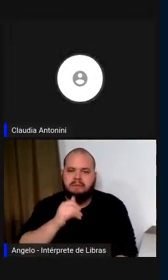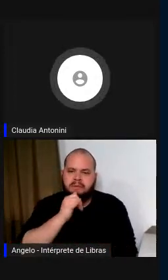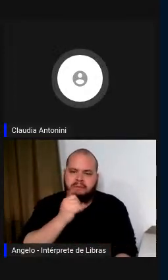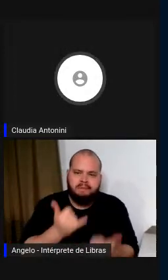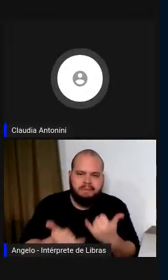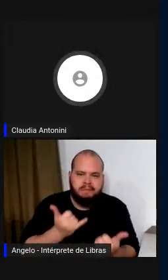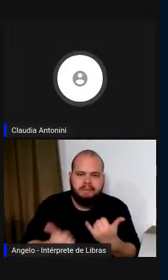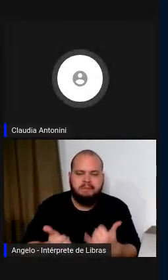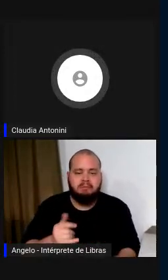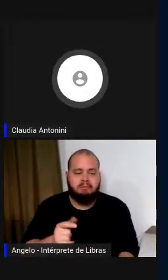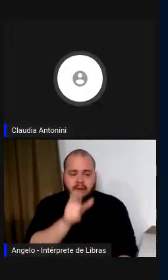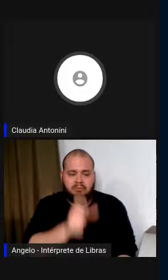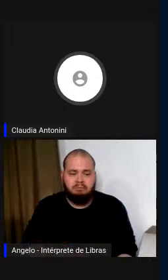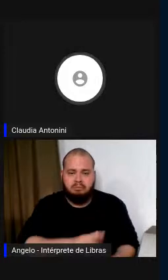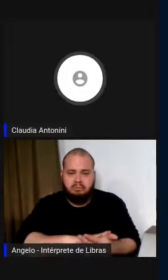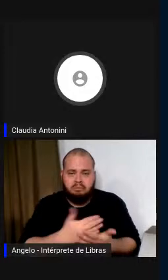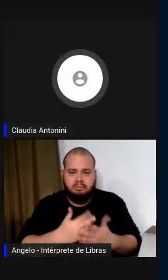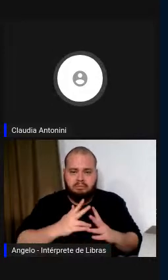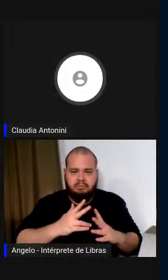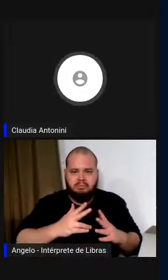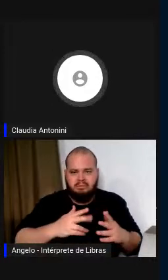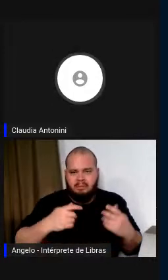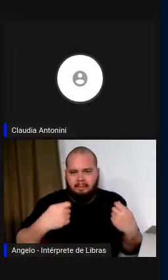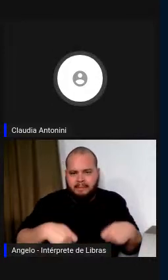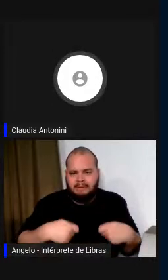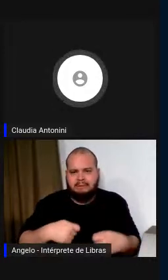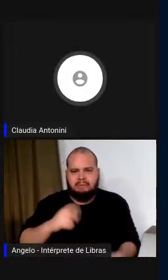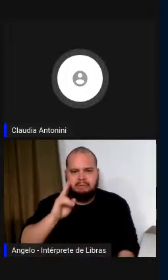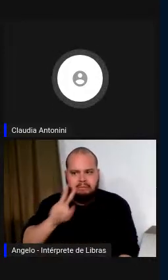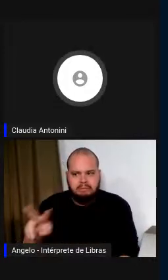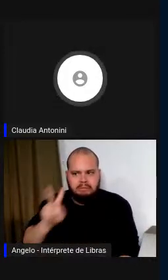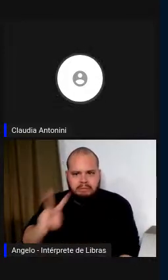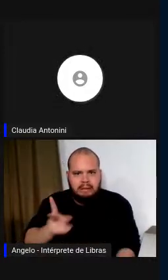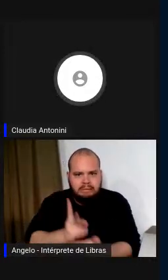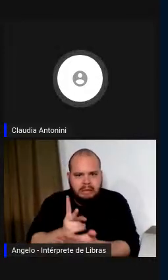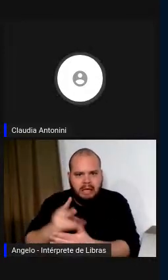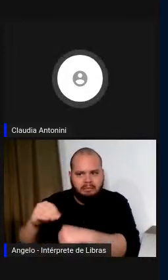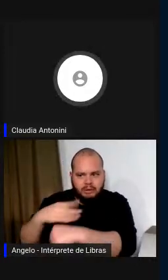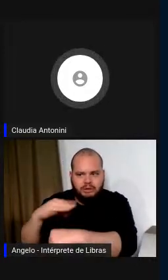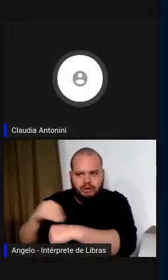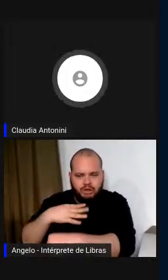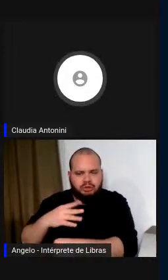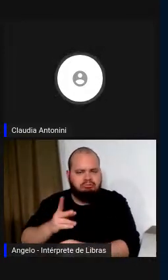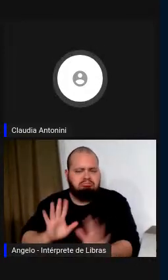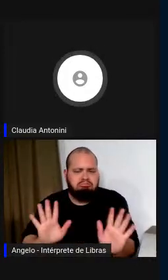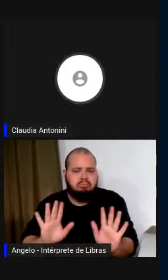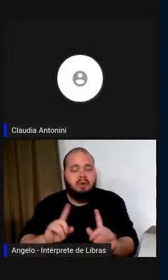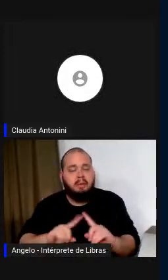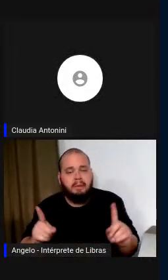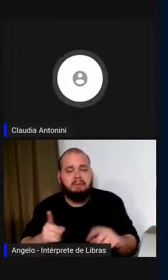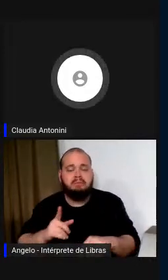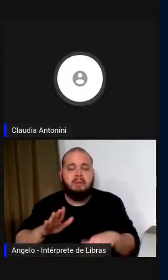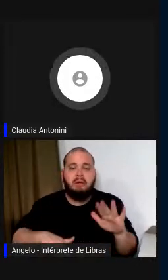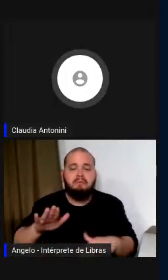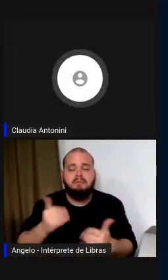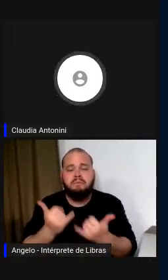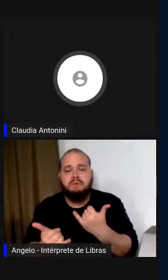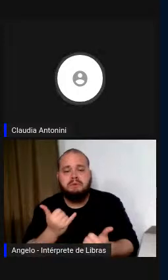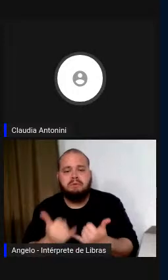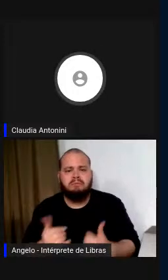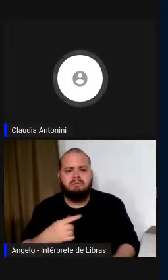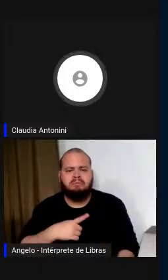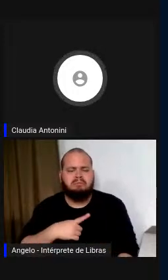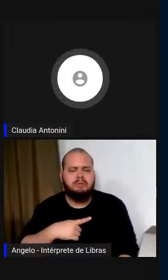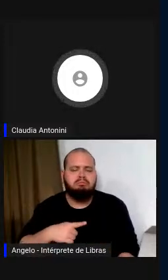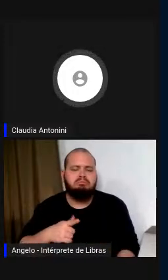intérprete tenha que olhar continuamente estas sugestões, mas chega, por exemplo, um termo